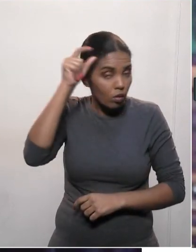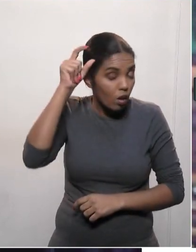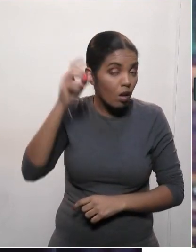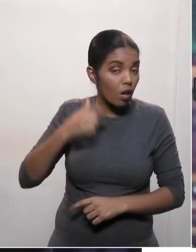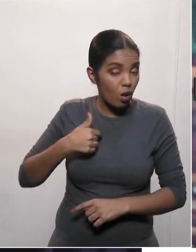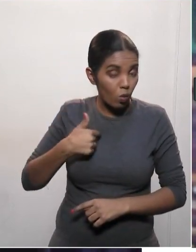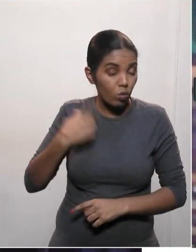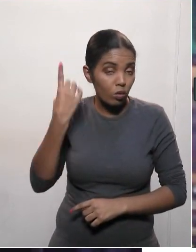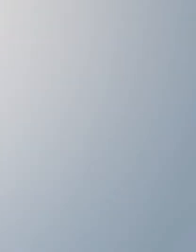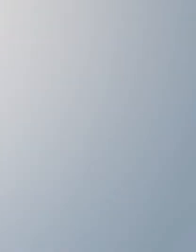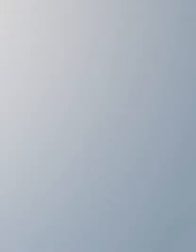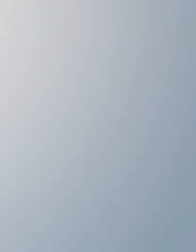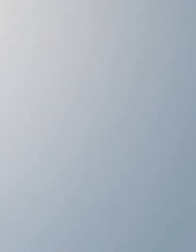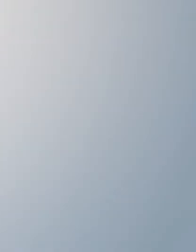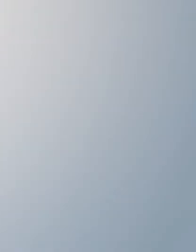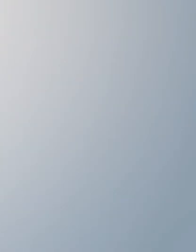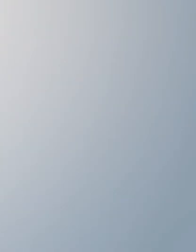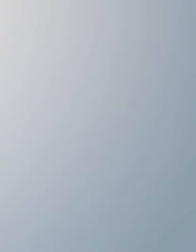do Paraná. Tamo junto.